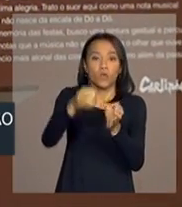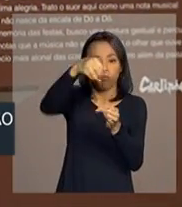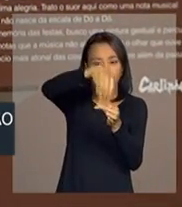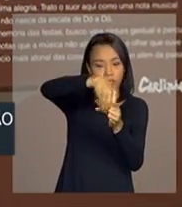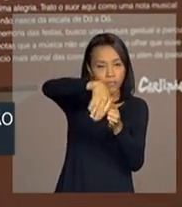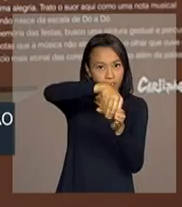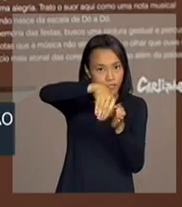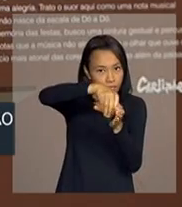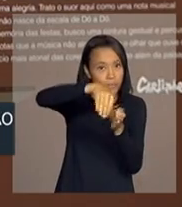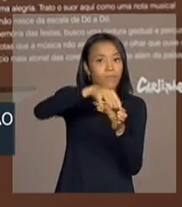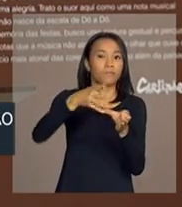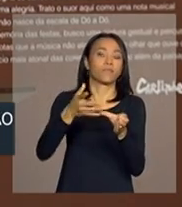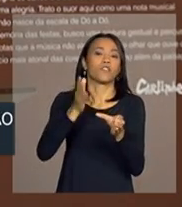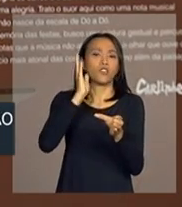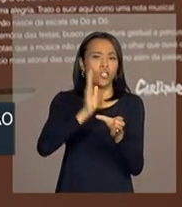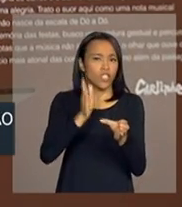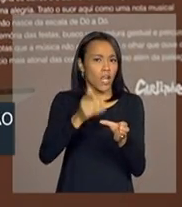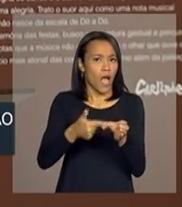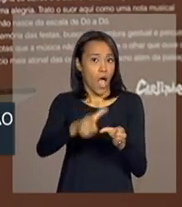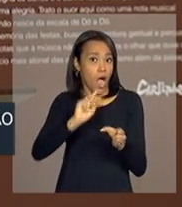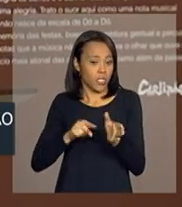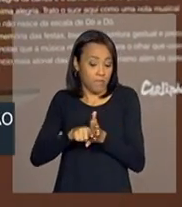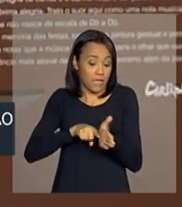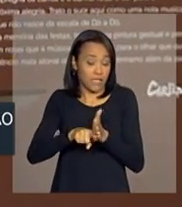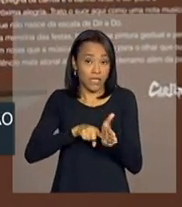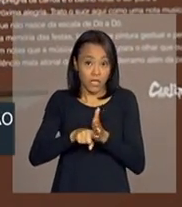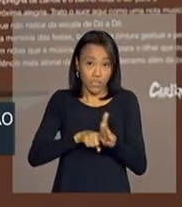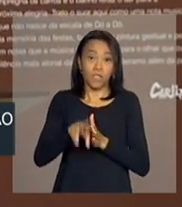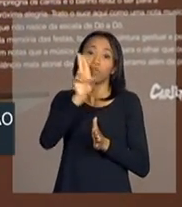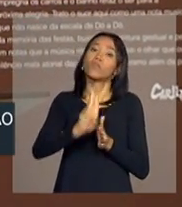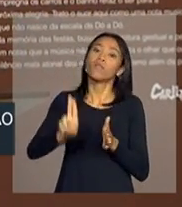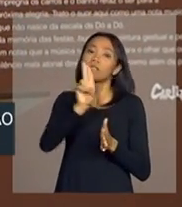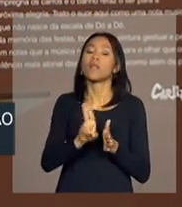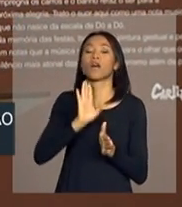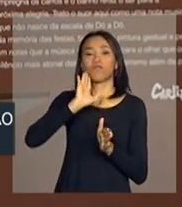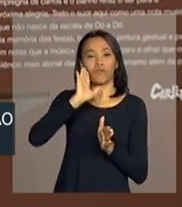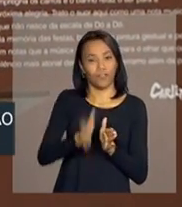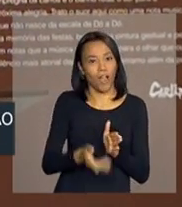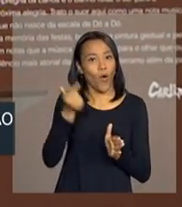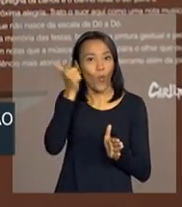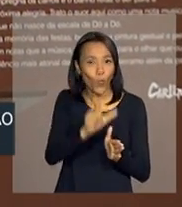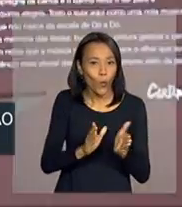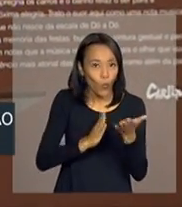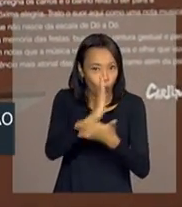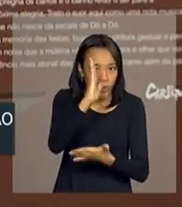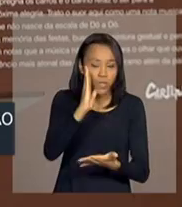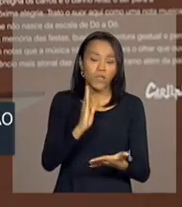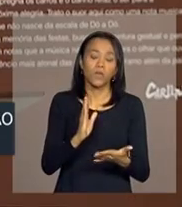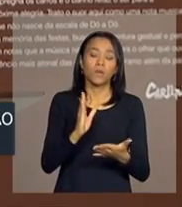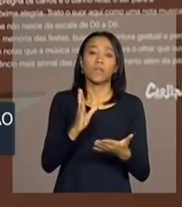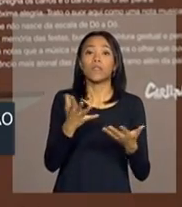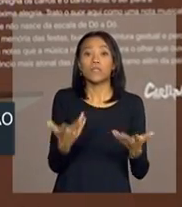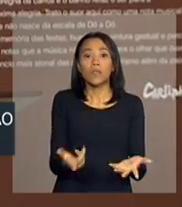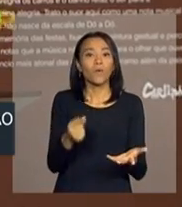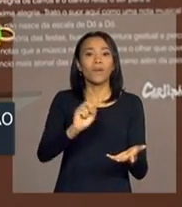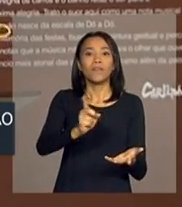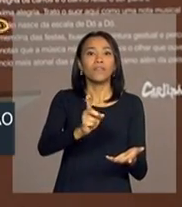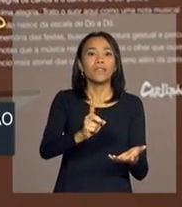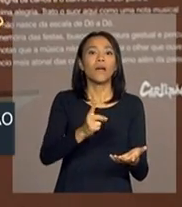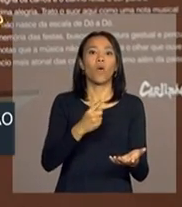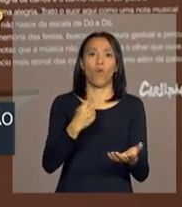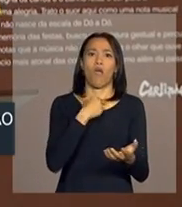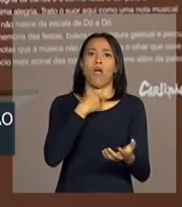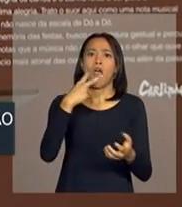sustentável. Passou por pesquisas em universidades. Mas, para ela não transpassar a